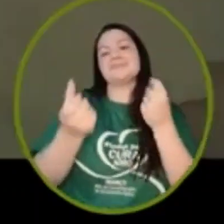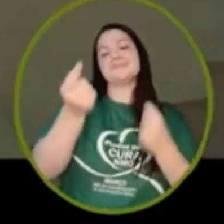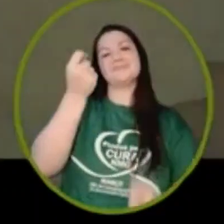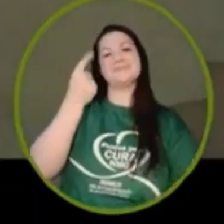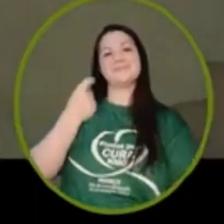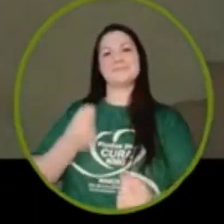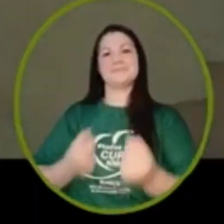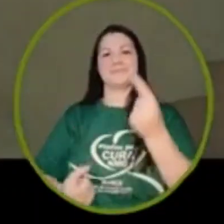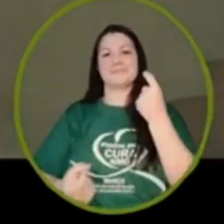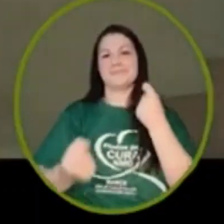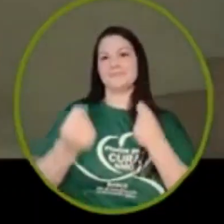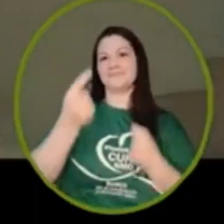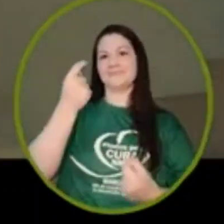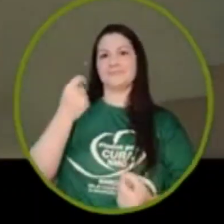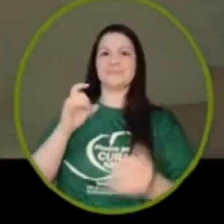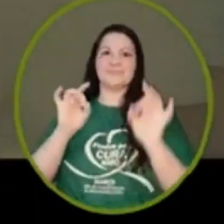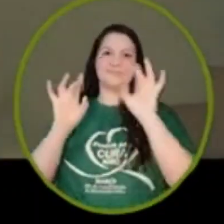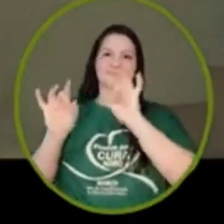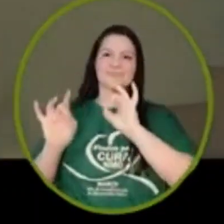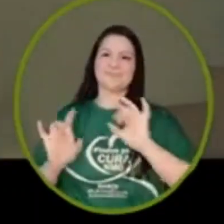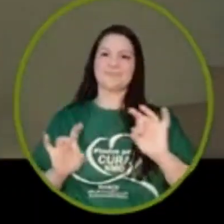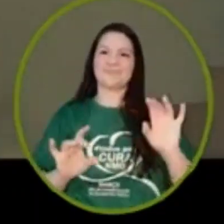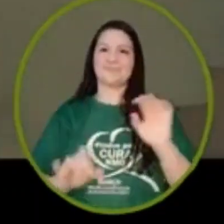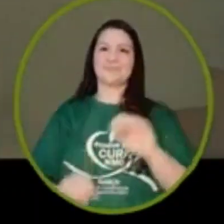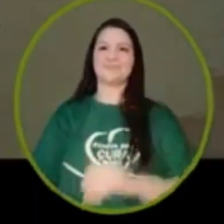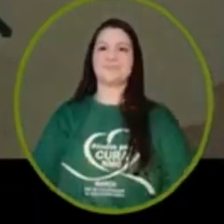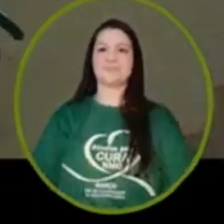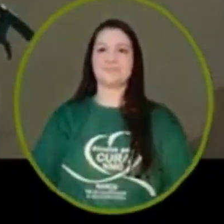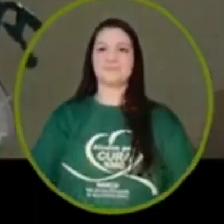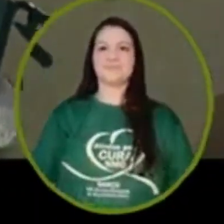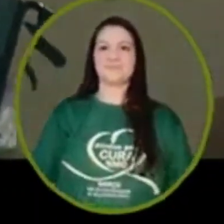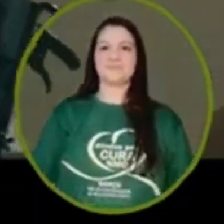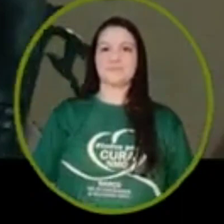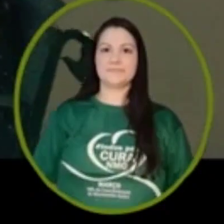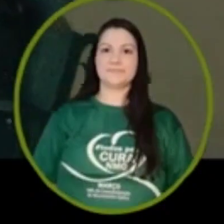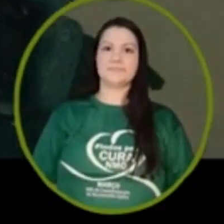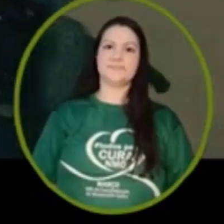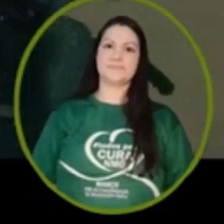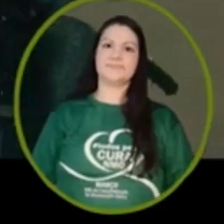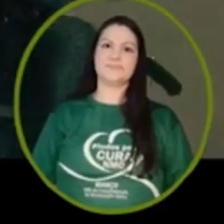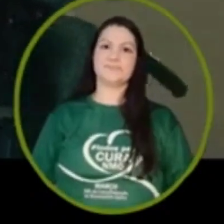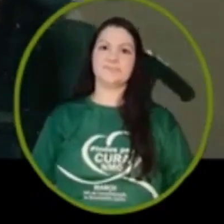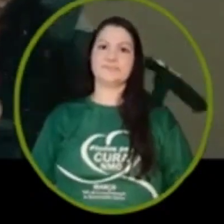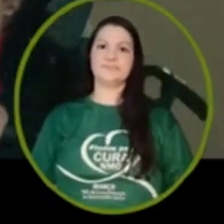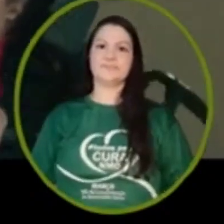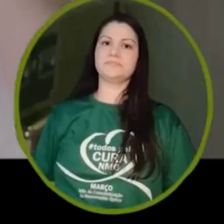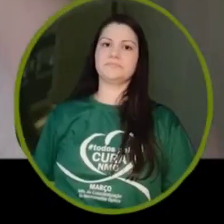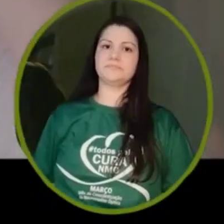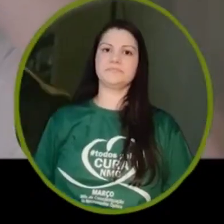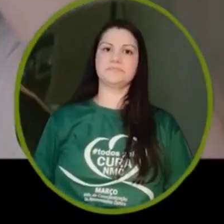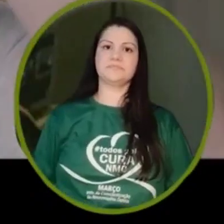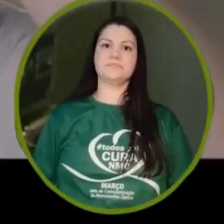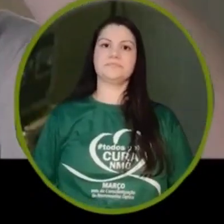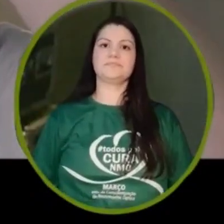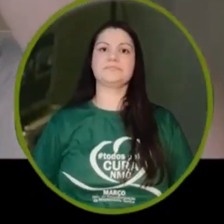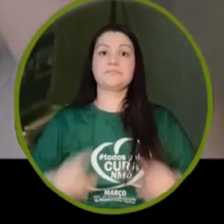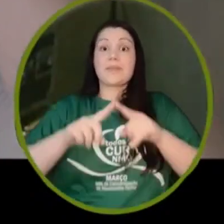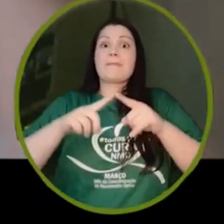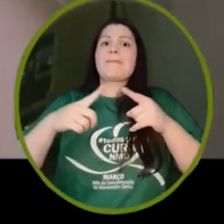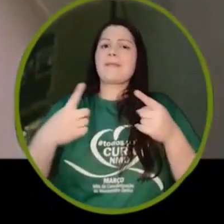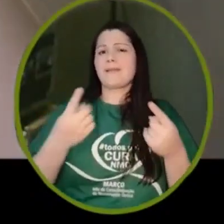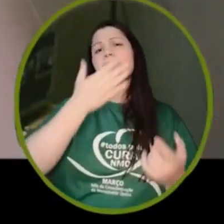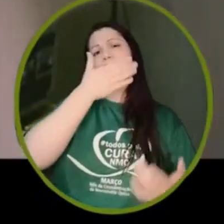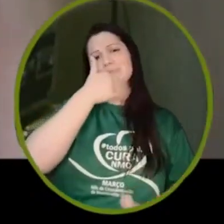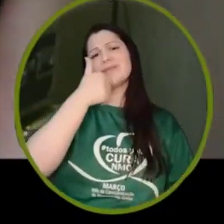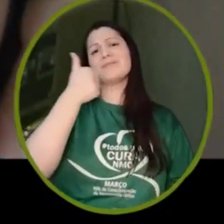tão rara Ela rara, nunca para Ela é